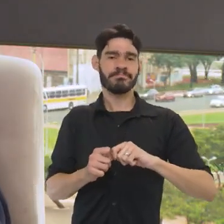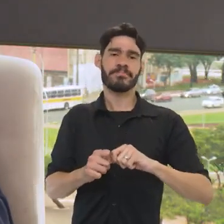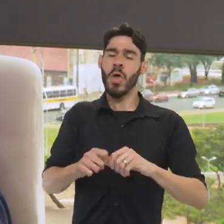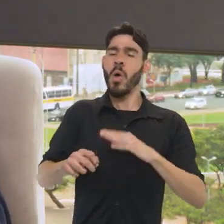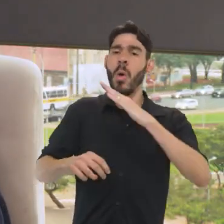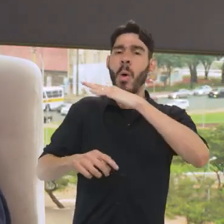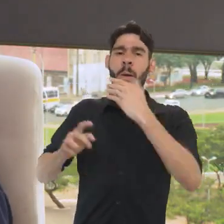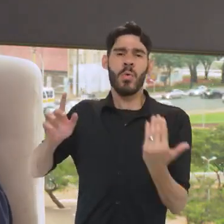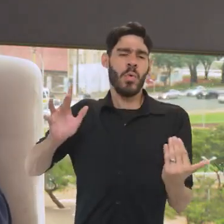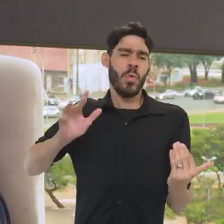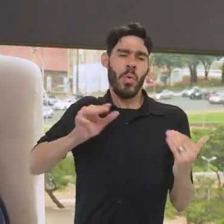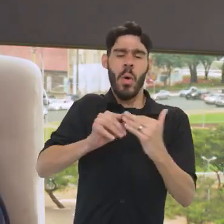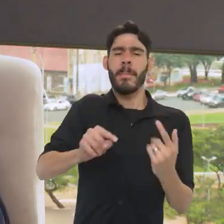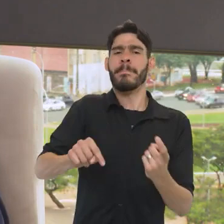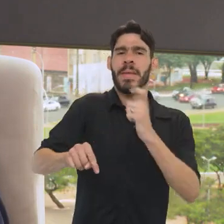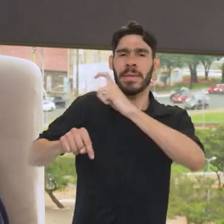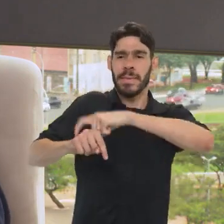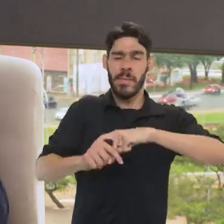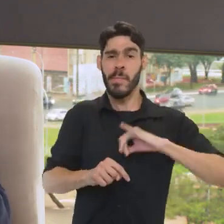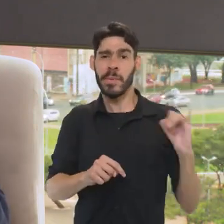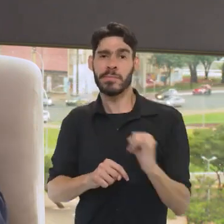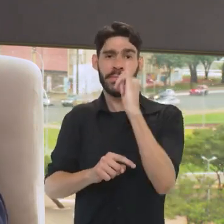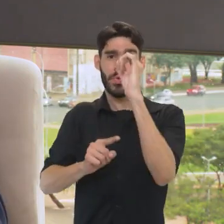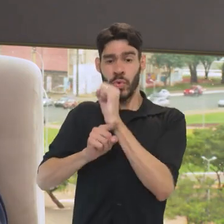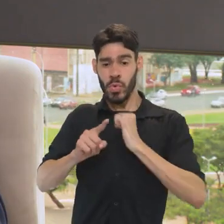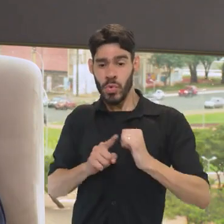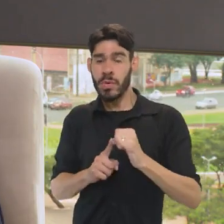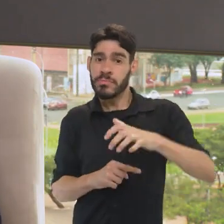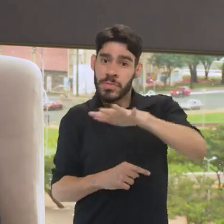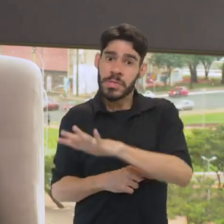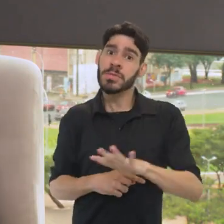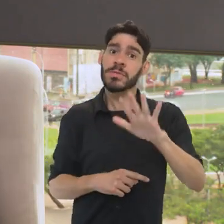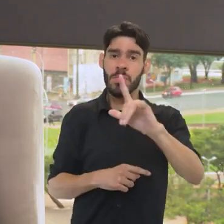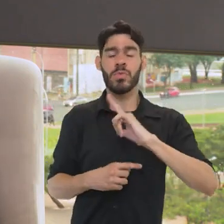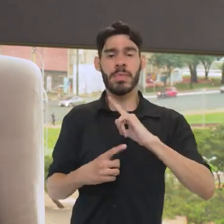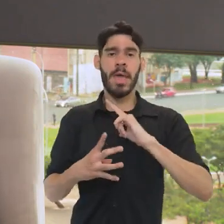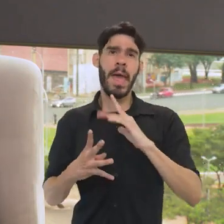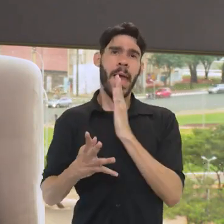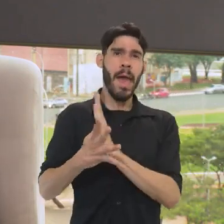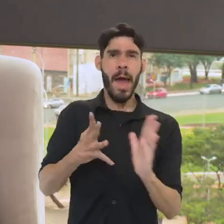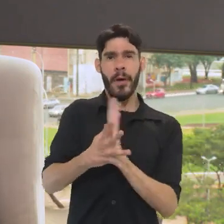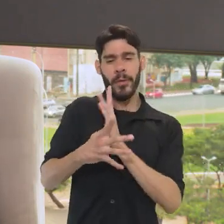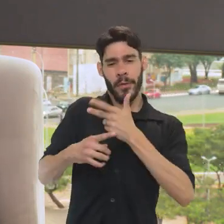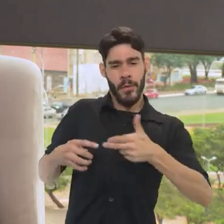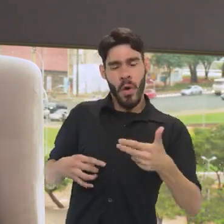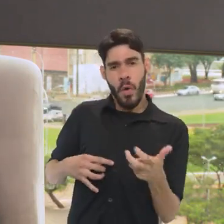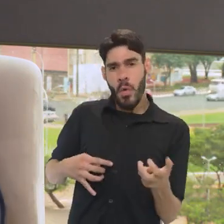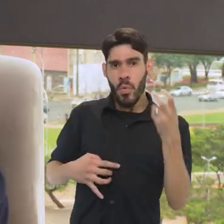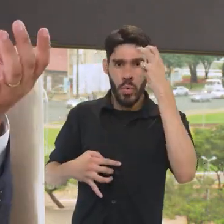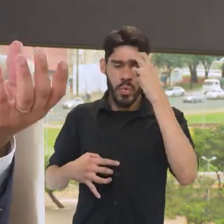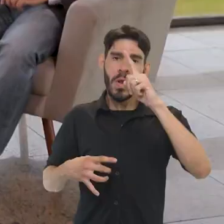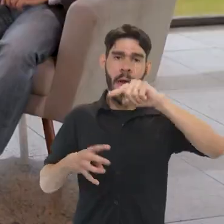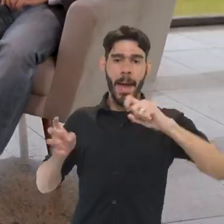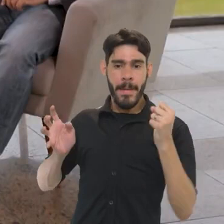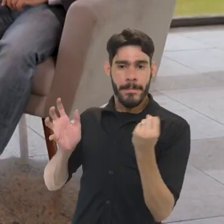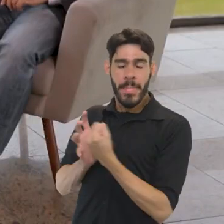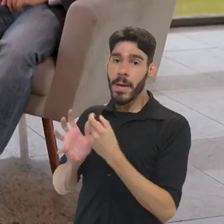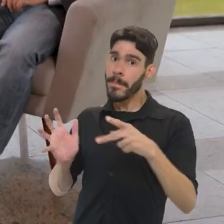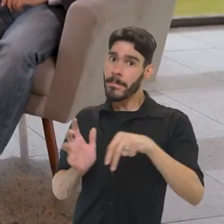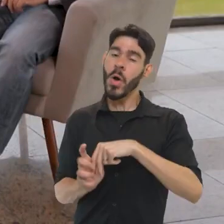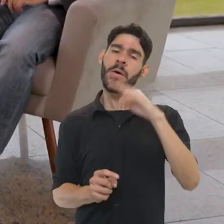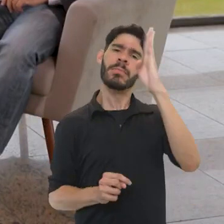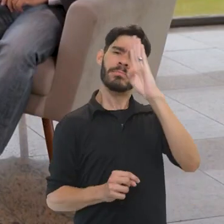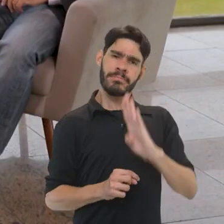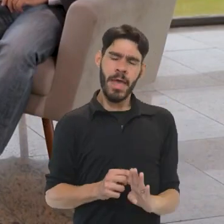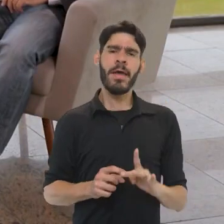tem a ver com os momentos importantes para a sociedade como um todo. Portanto, nós temos alguns bens culturais, que são patrimônio cultural